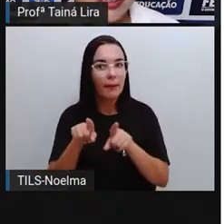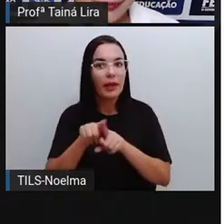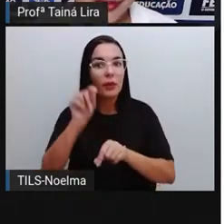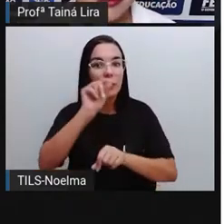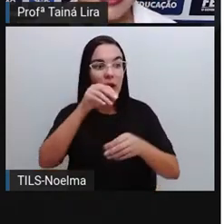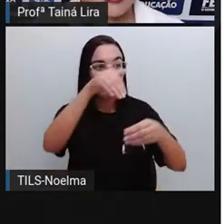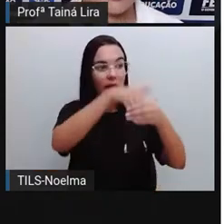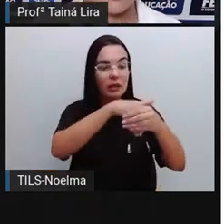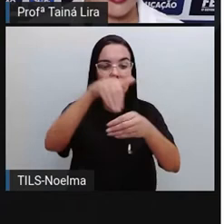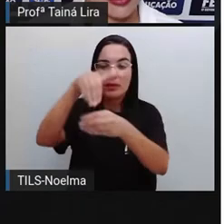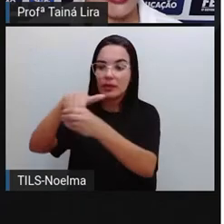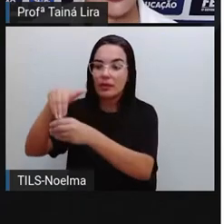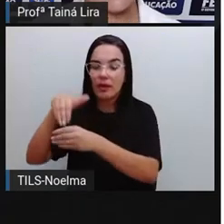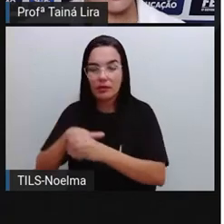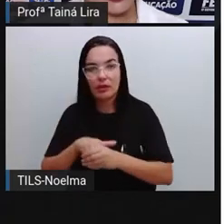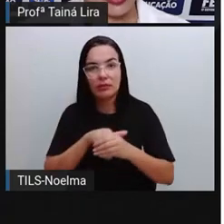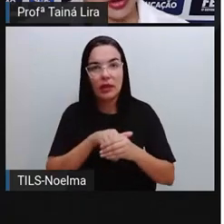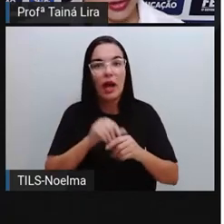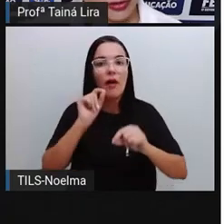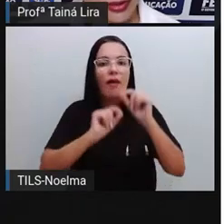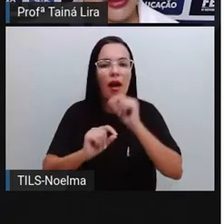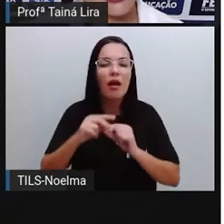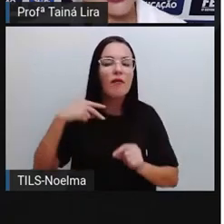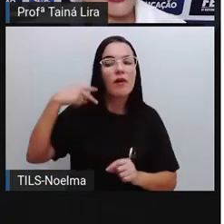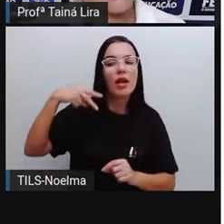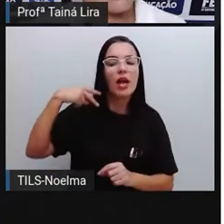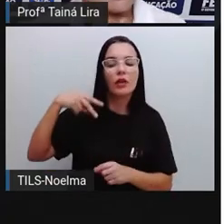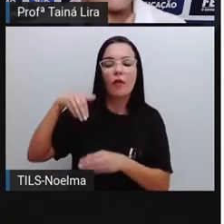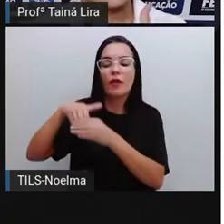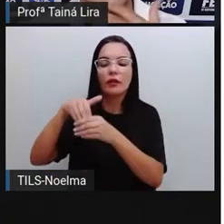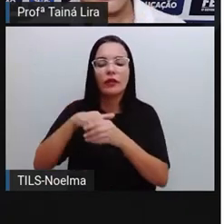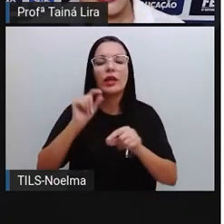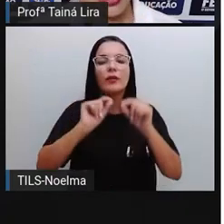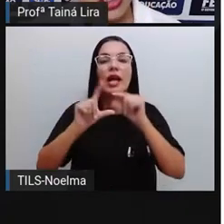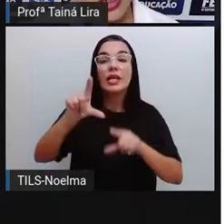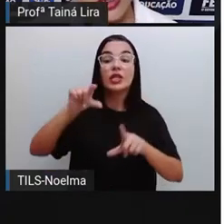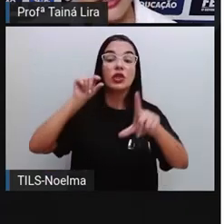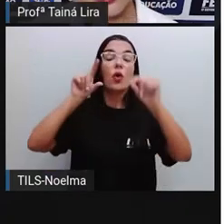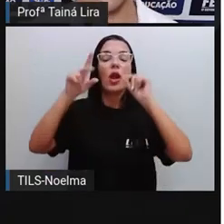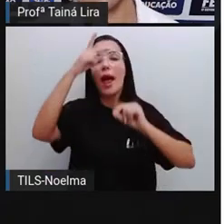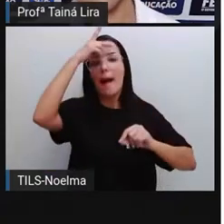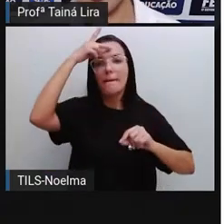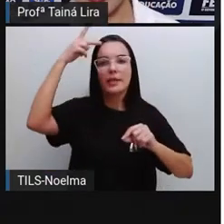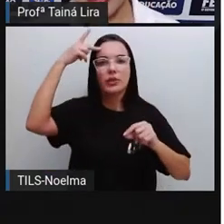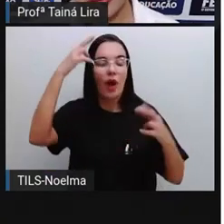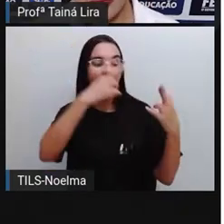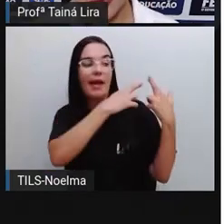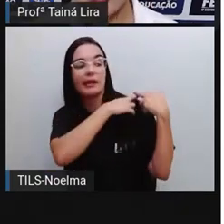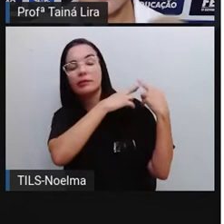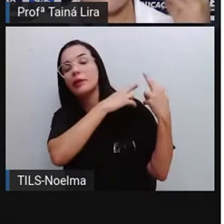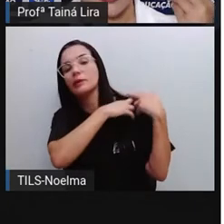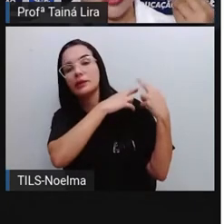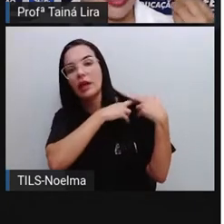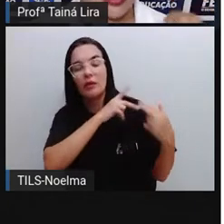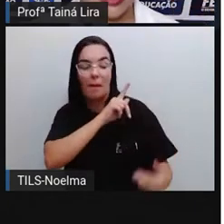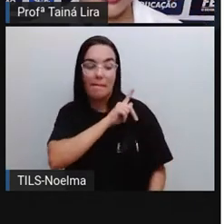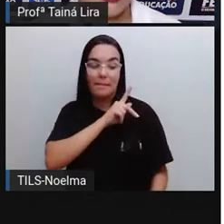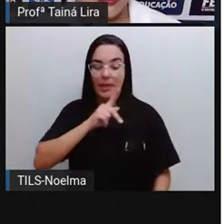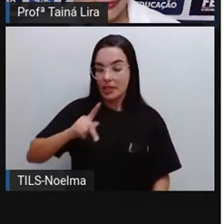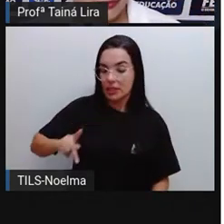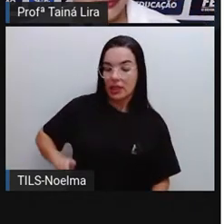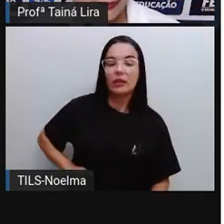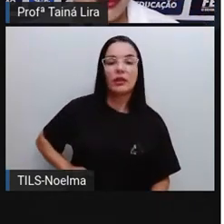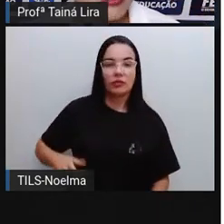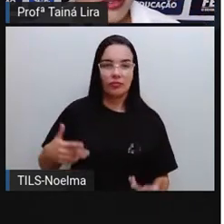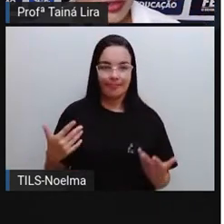da Câmara, eles, os vereadores votam, né, entre eles e elegem ali, quem tiver o maior número de votos vai